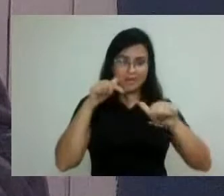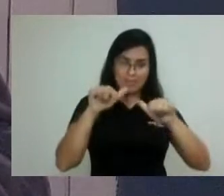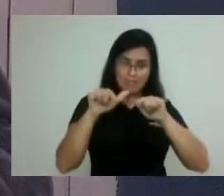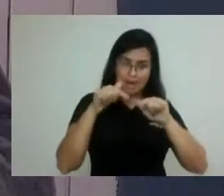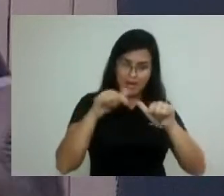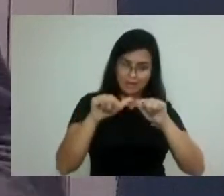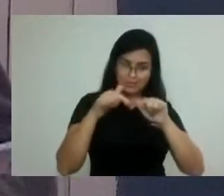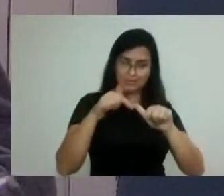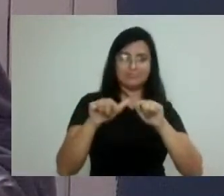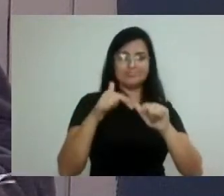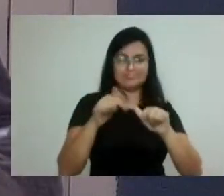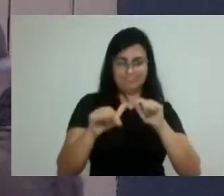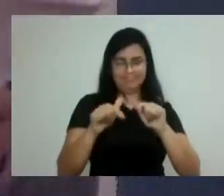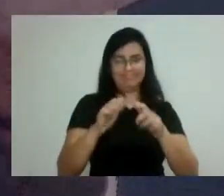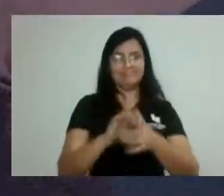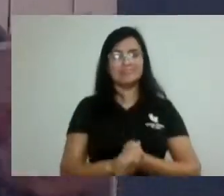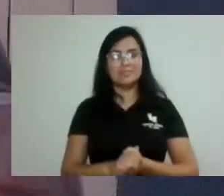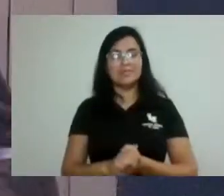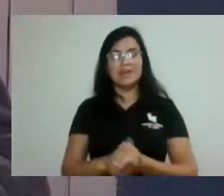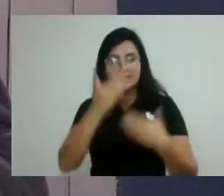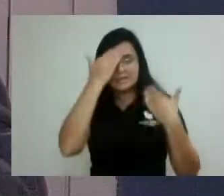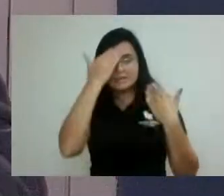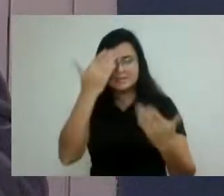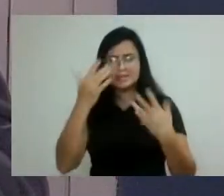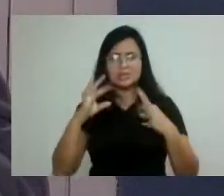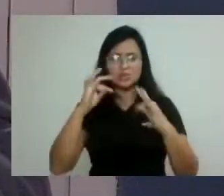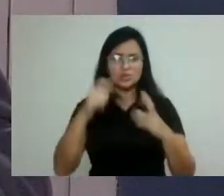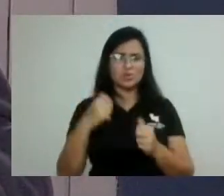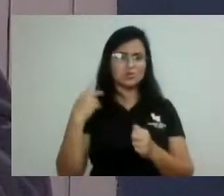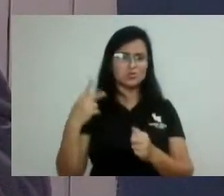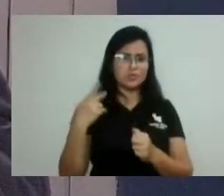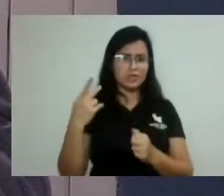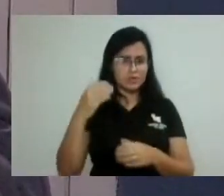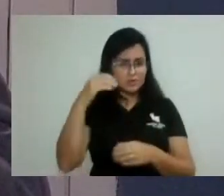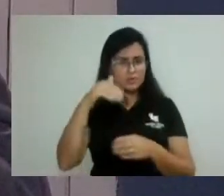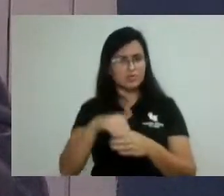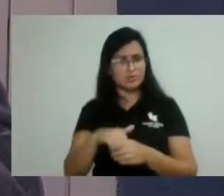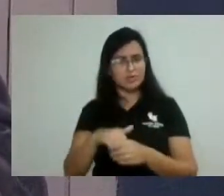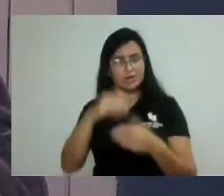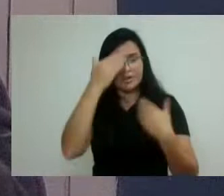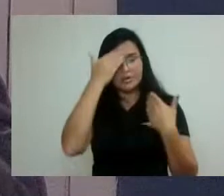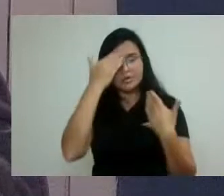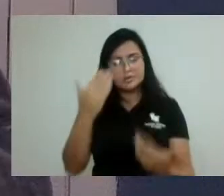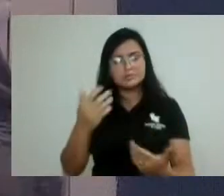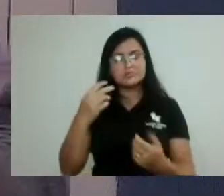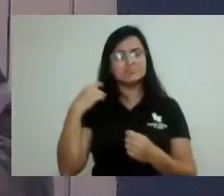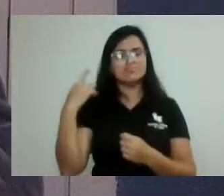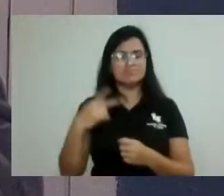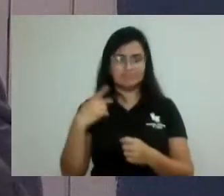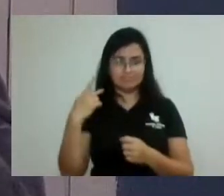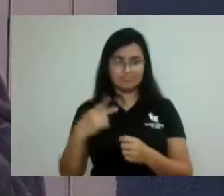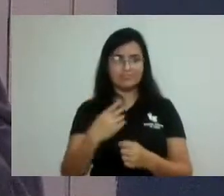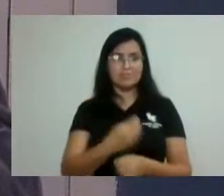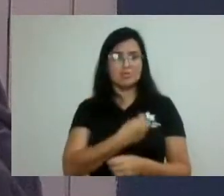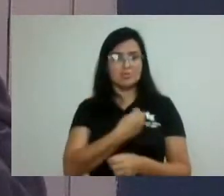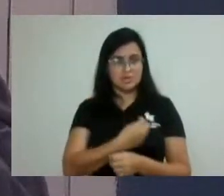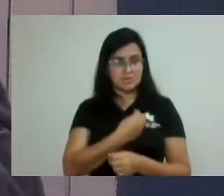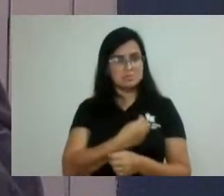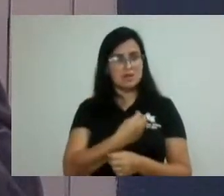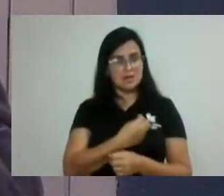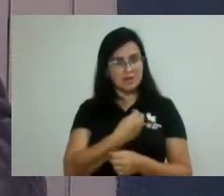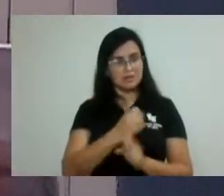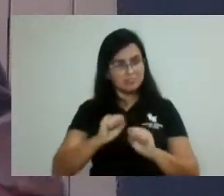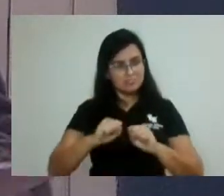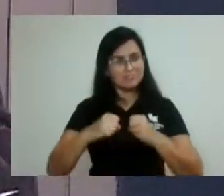forma positiva, né, quase na totalidade. Agradecer aos vereadores que participaram efetivamente na elaboração